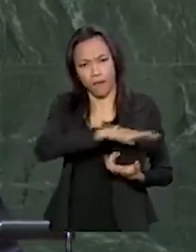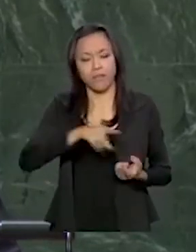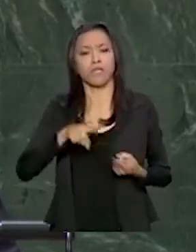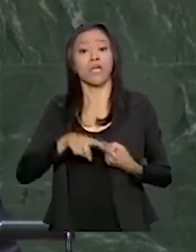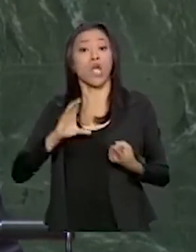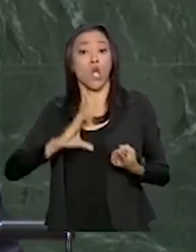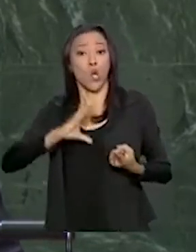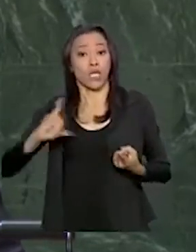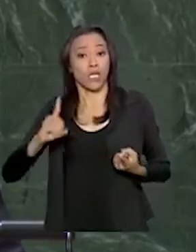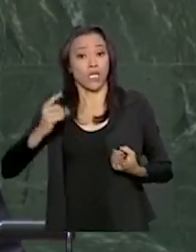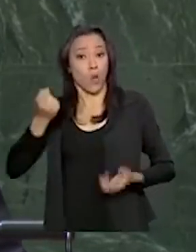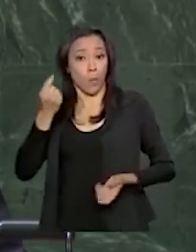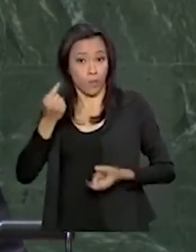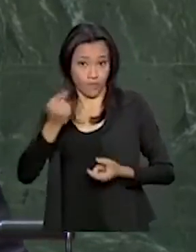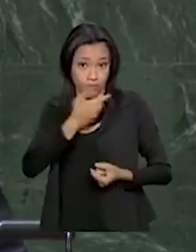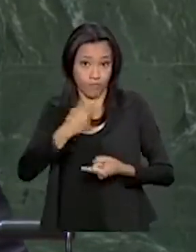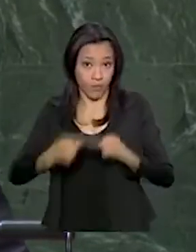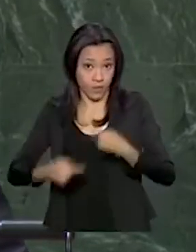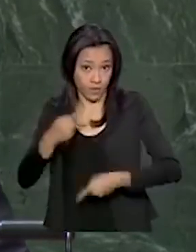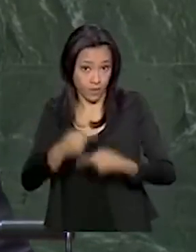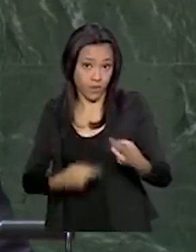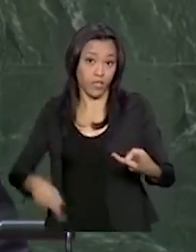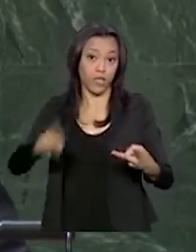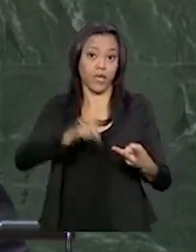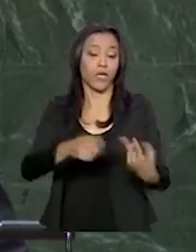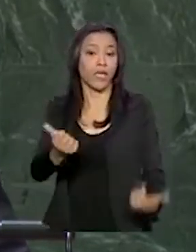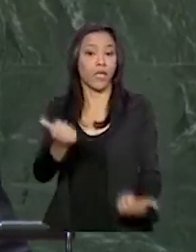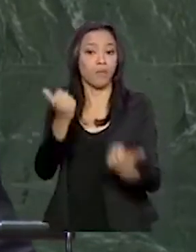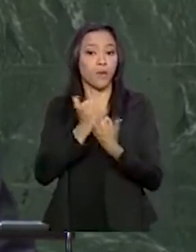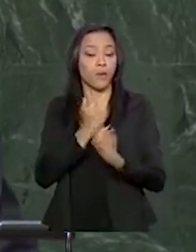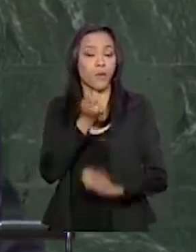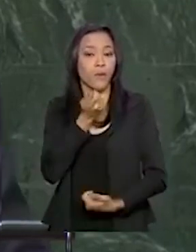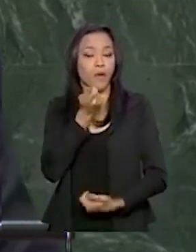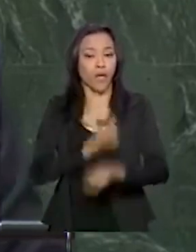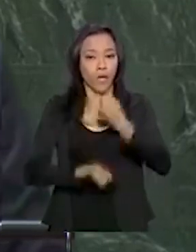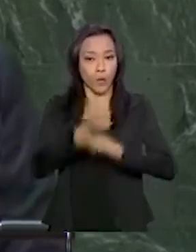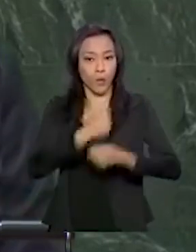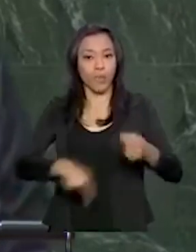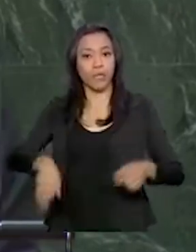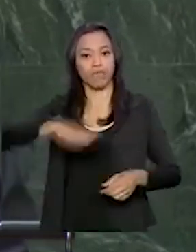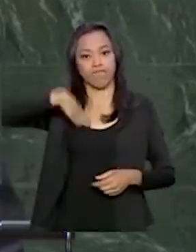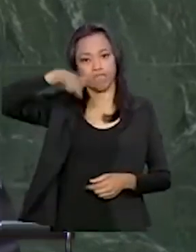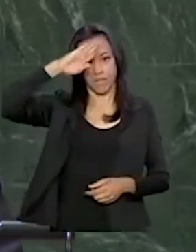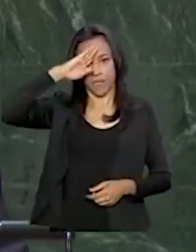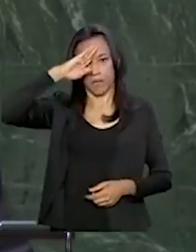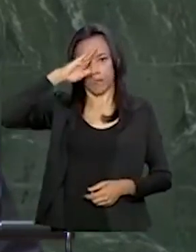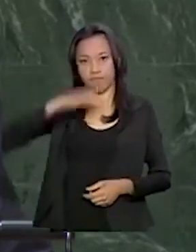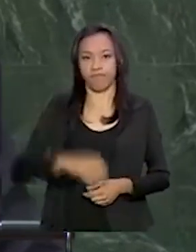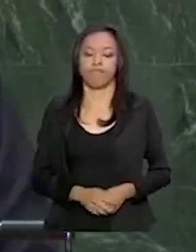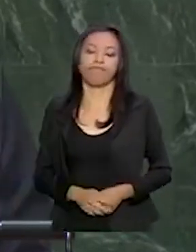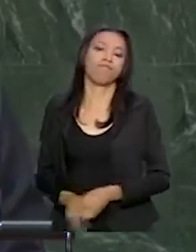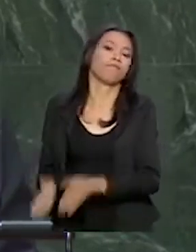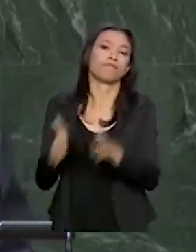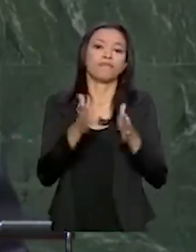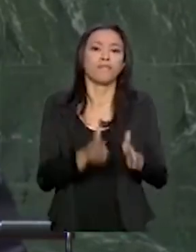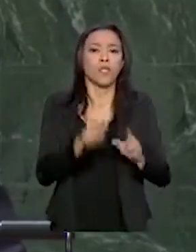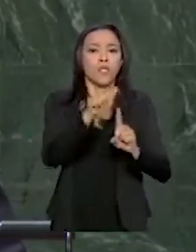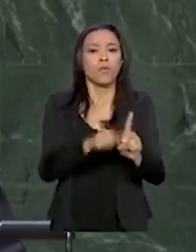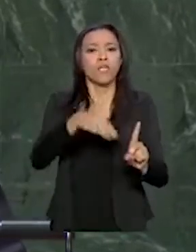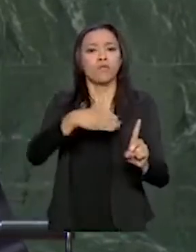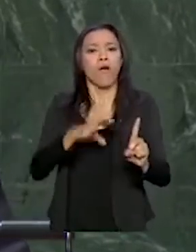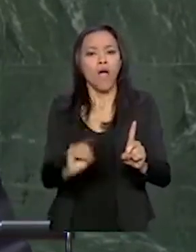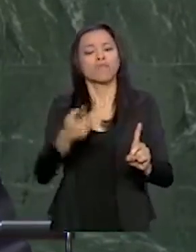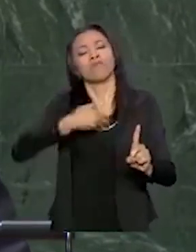coordenação política e para a cooperação econômica e militar. Ainda em março,